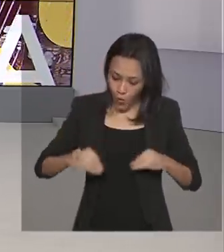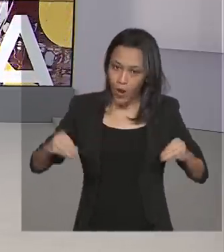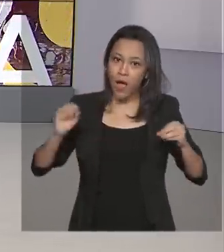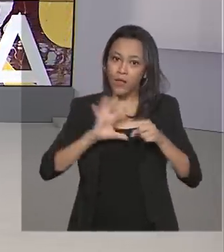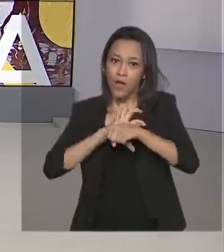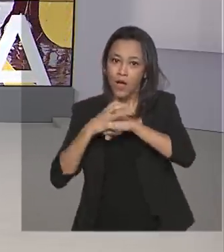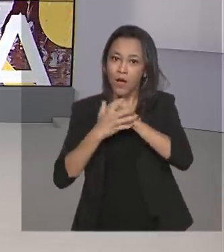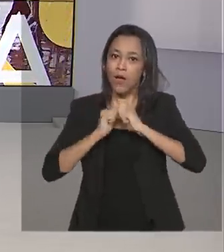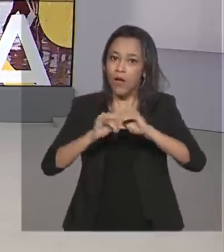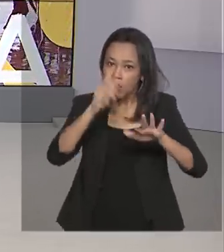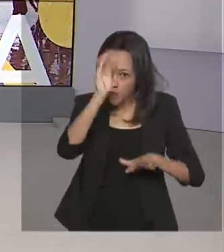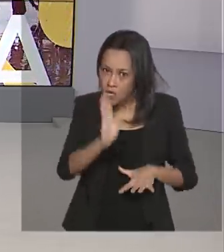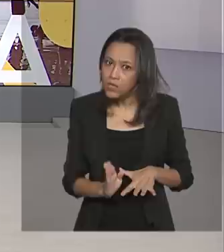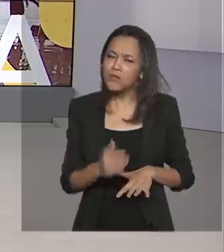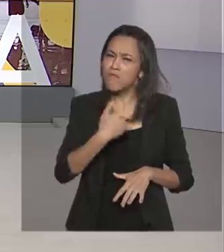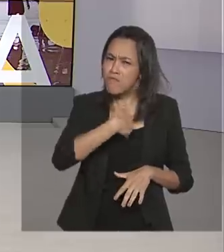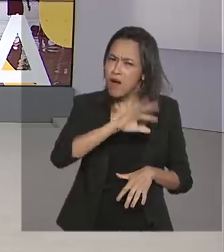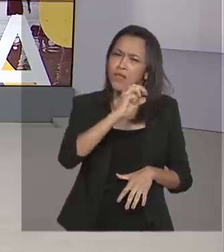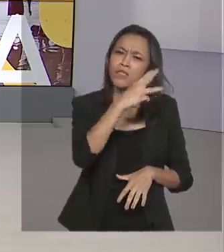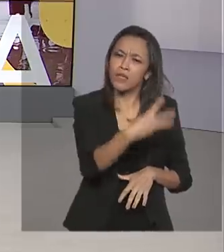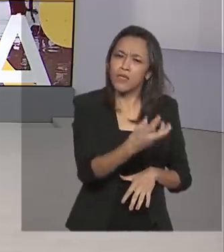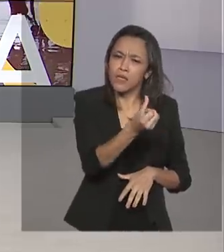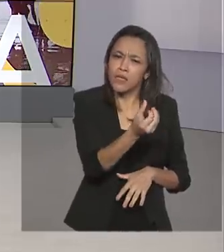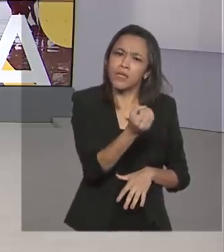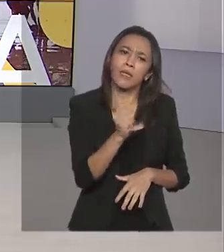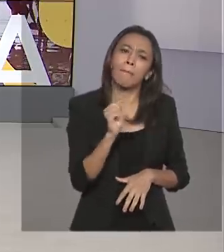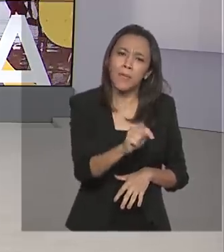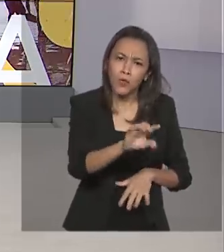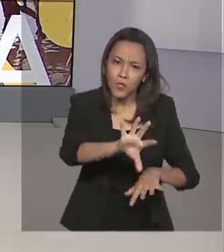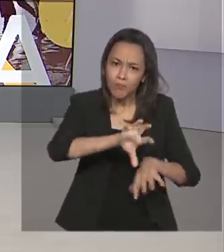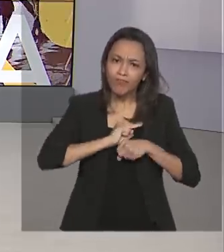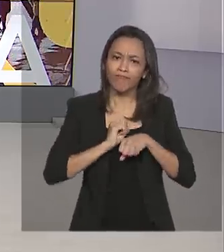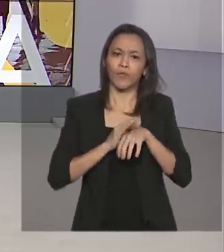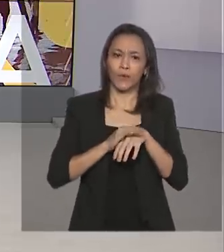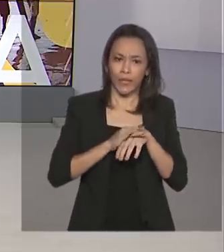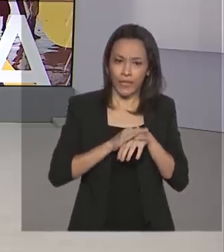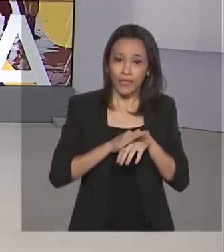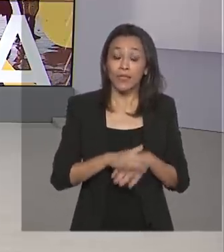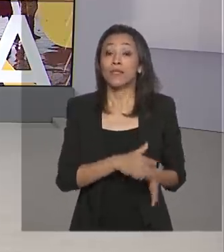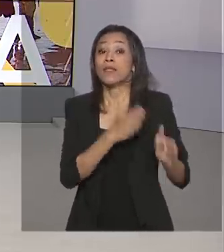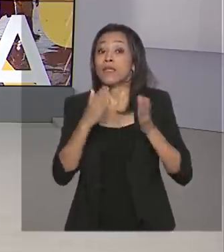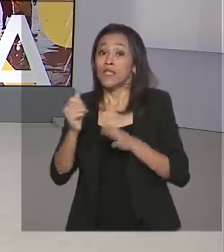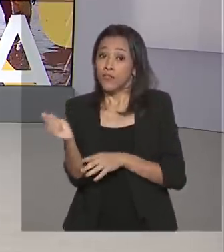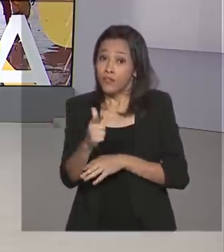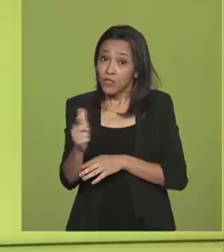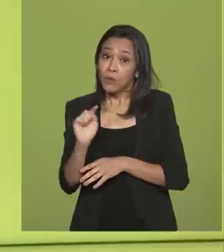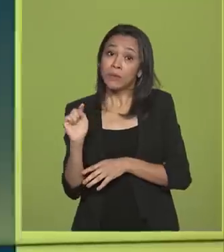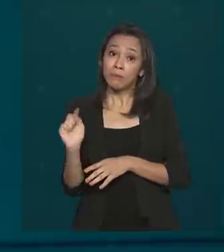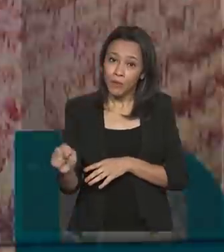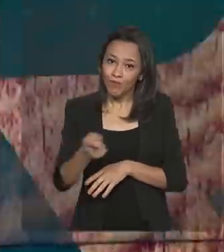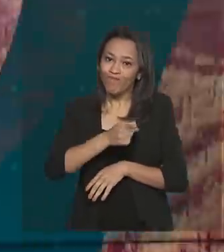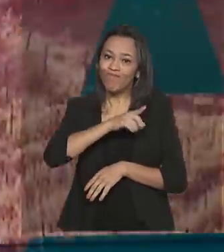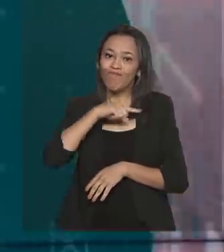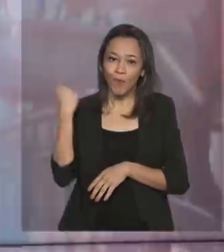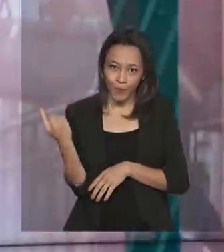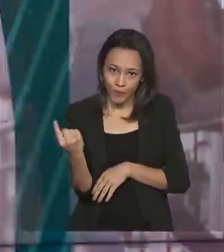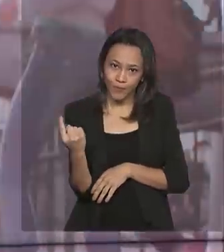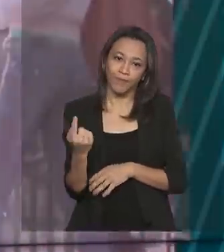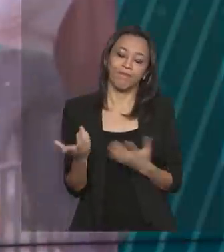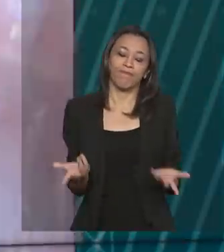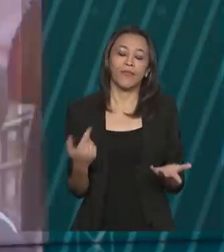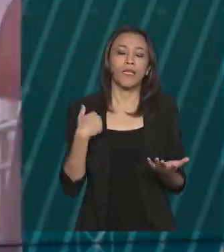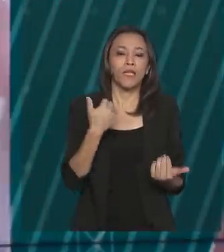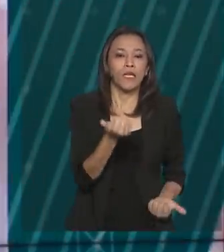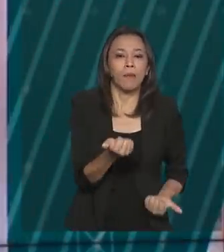Brasil. São mais de 360 mil com a doença e 22 mil mortes. E para reforçar o